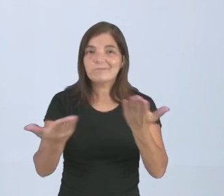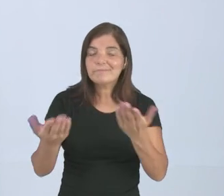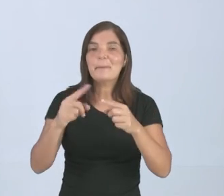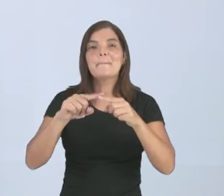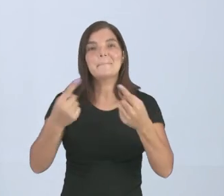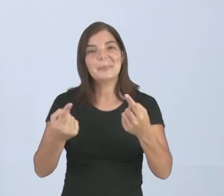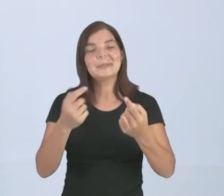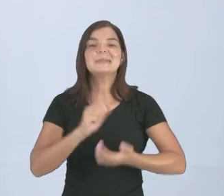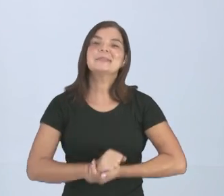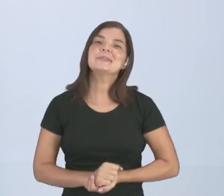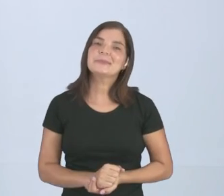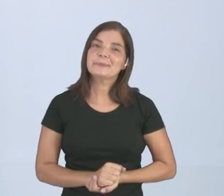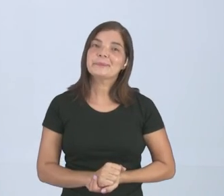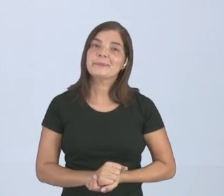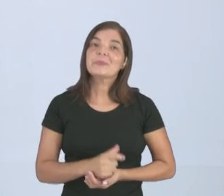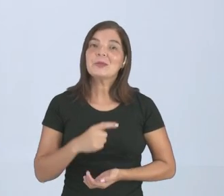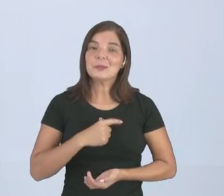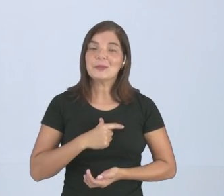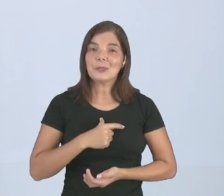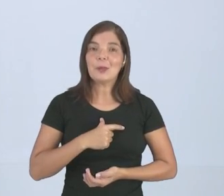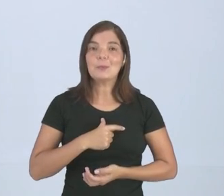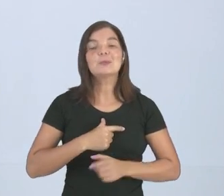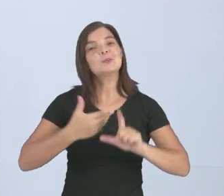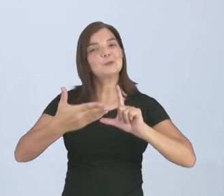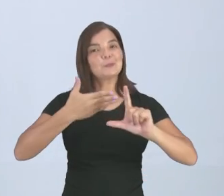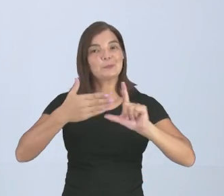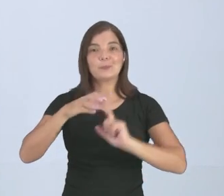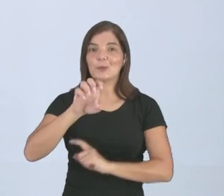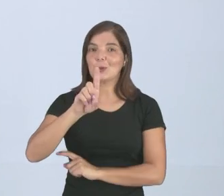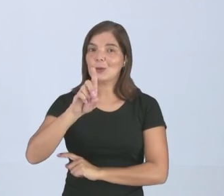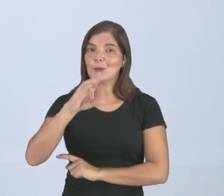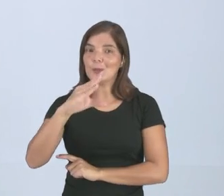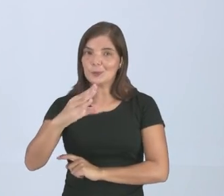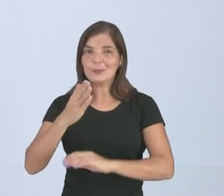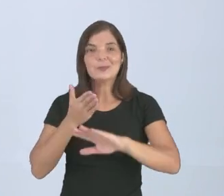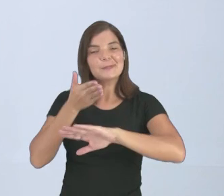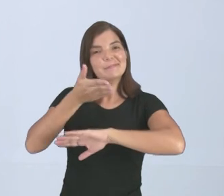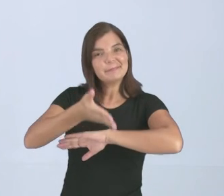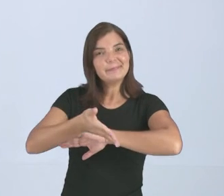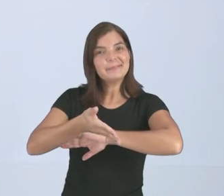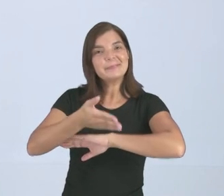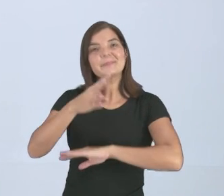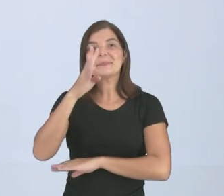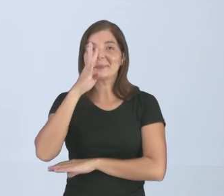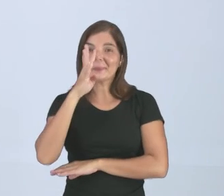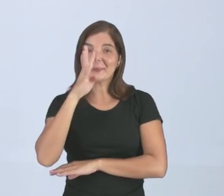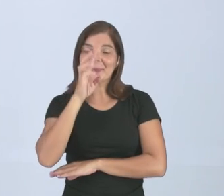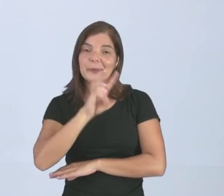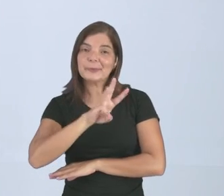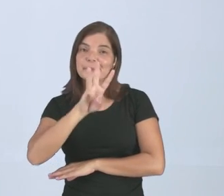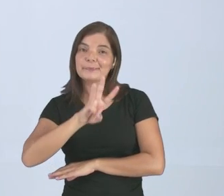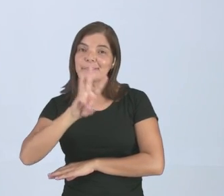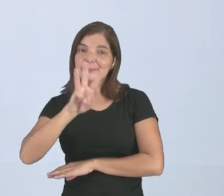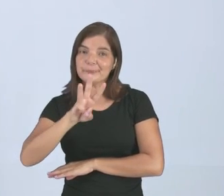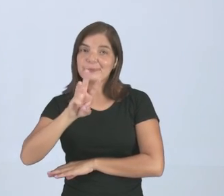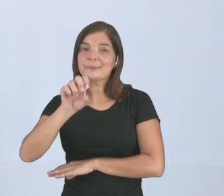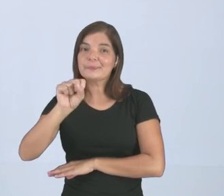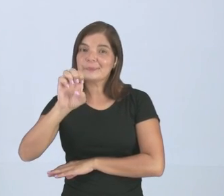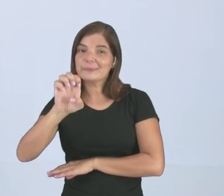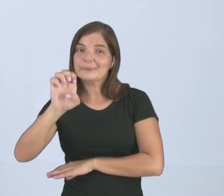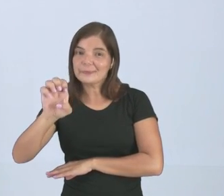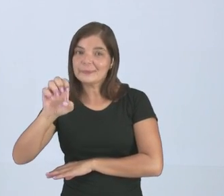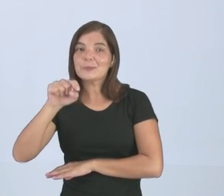mas para isso, nós temos a nossa plataforma Eduque, né? É só você entrar lá na www.ce